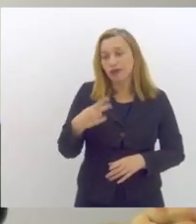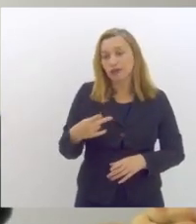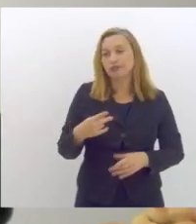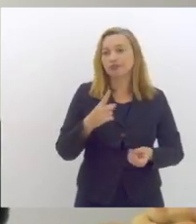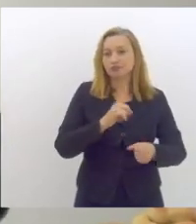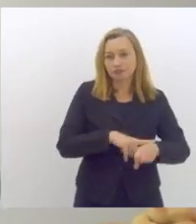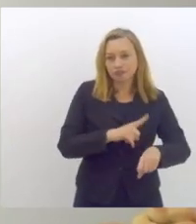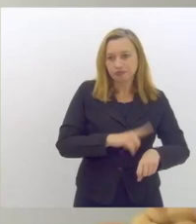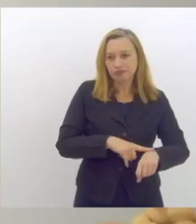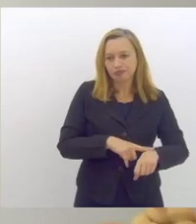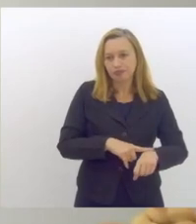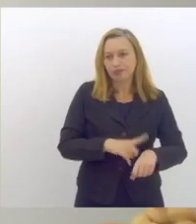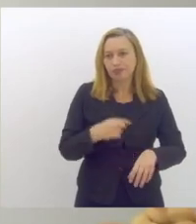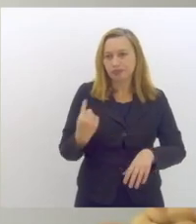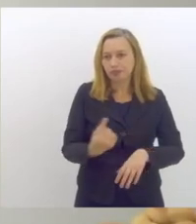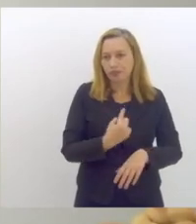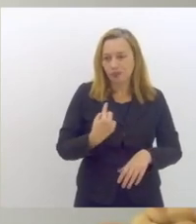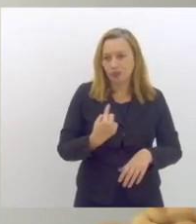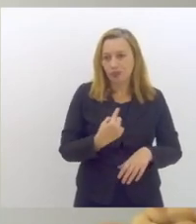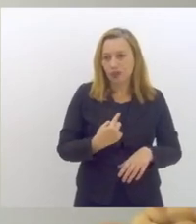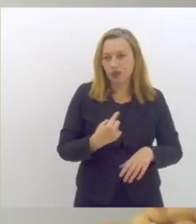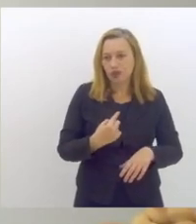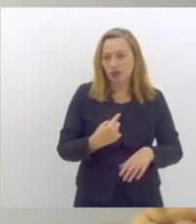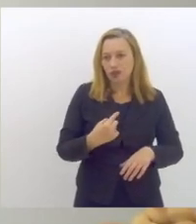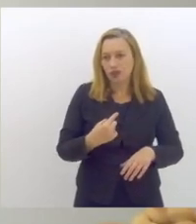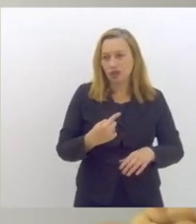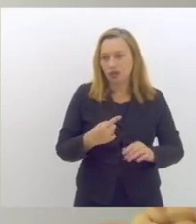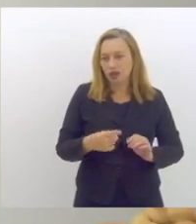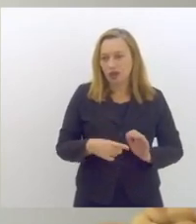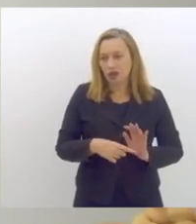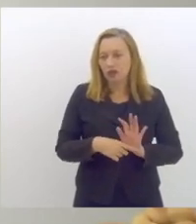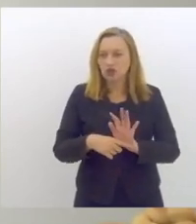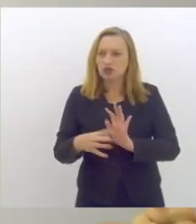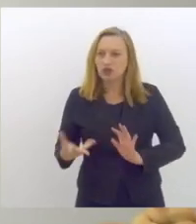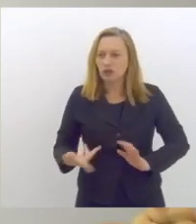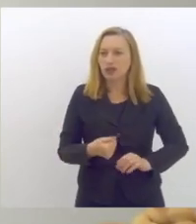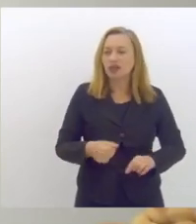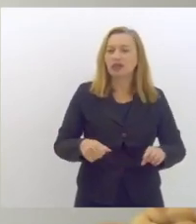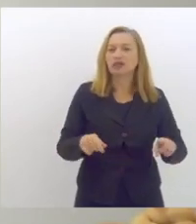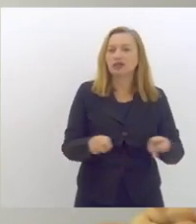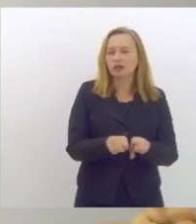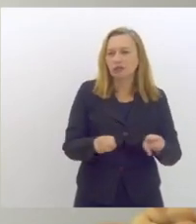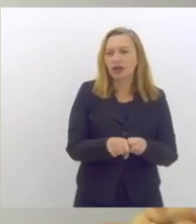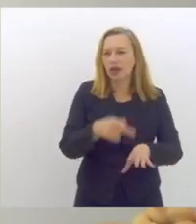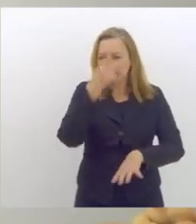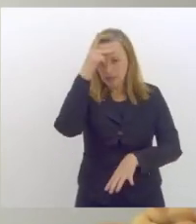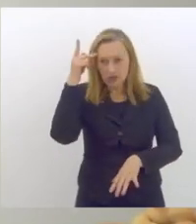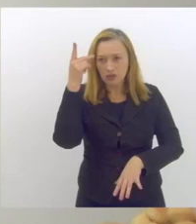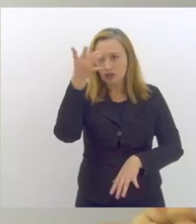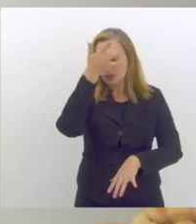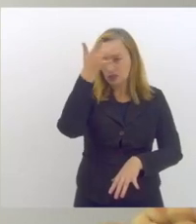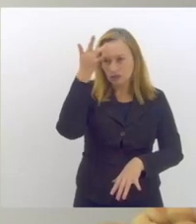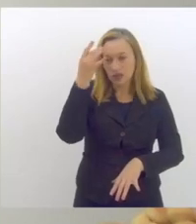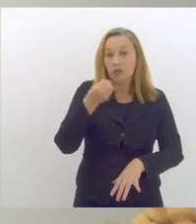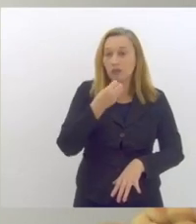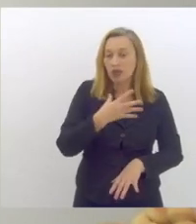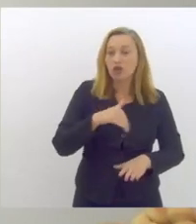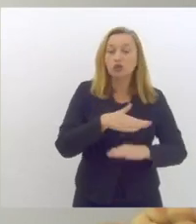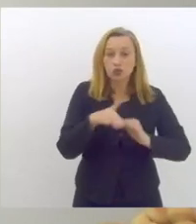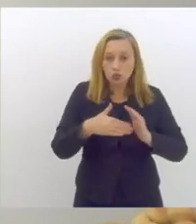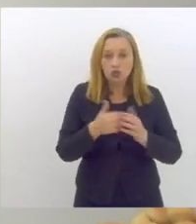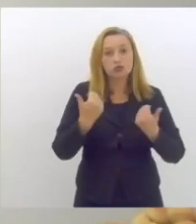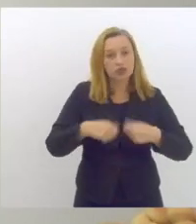partir do momento que a gente quer um atendimento a pessoa tem que estar bem também em saúde mental porque todos nós precisamos de